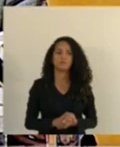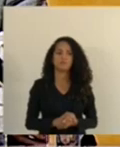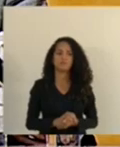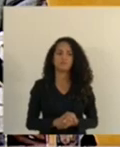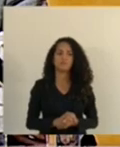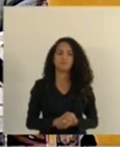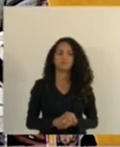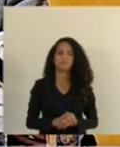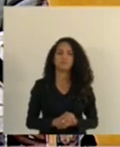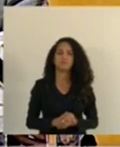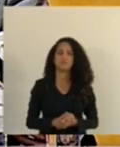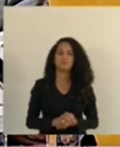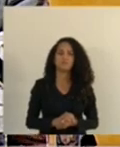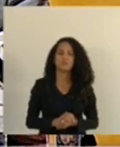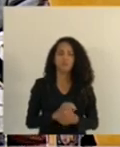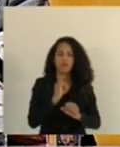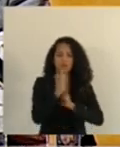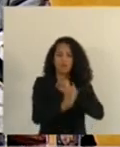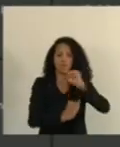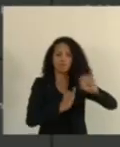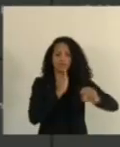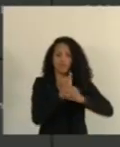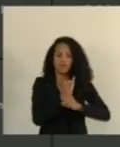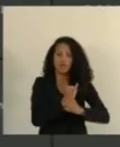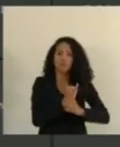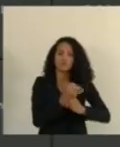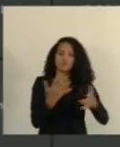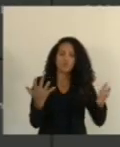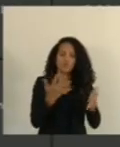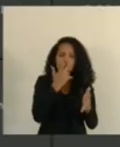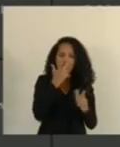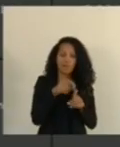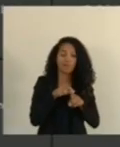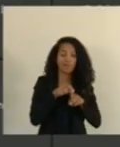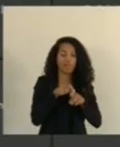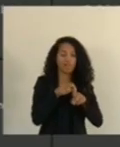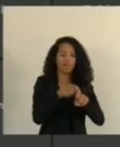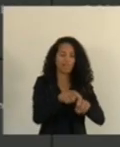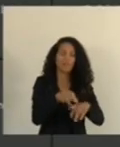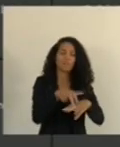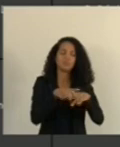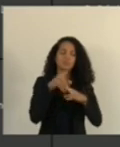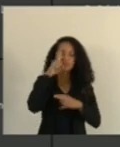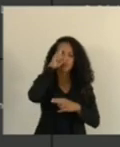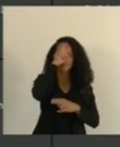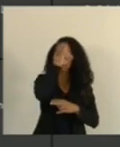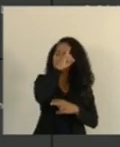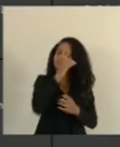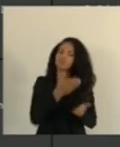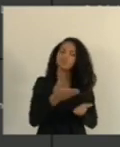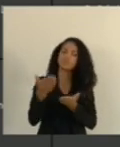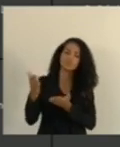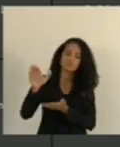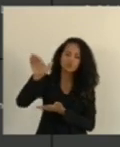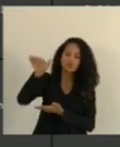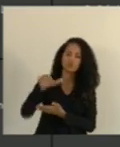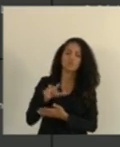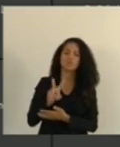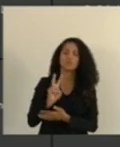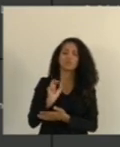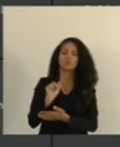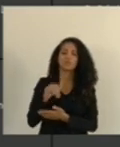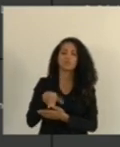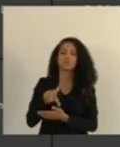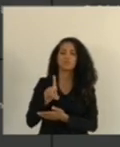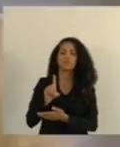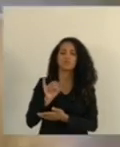Oi está um pouco lenta a internet por isso que eu estou com dificuldade deputado obrigado vou passar a palavra ao relator da matéria deputado bandinho Ok